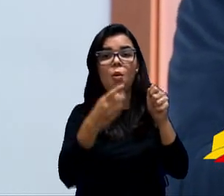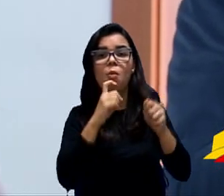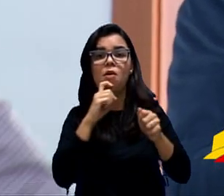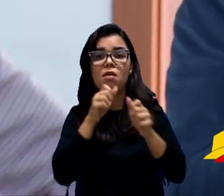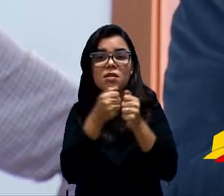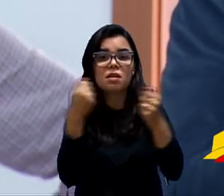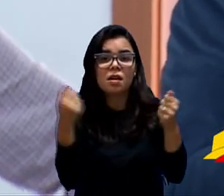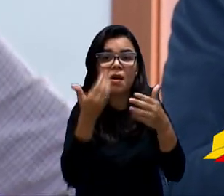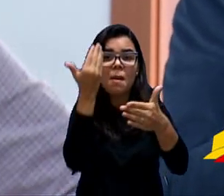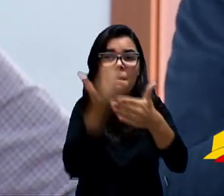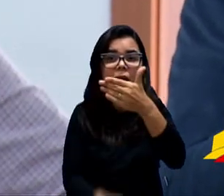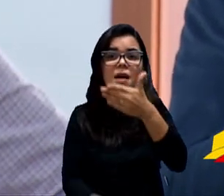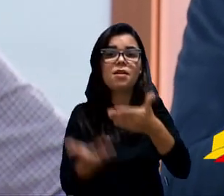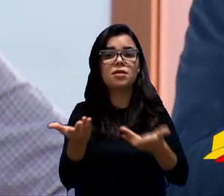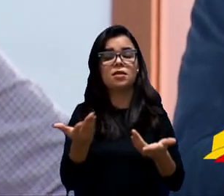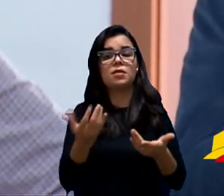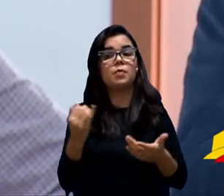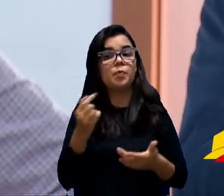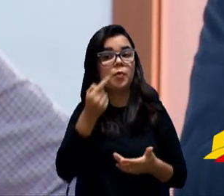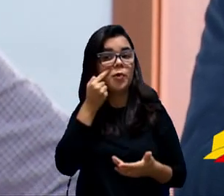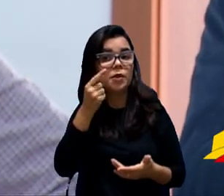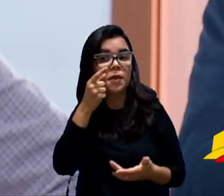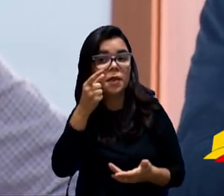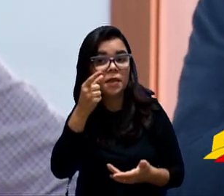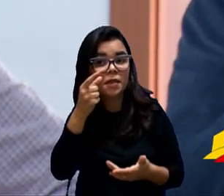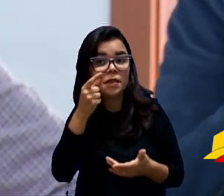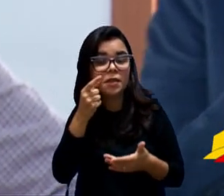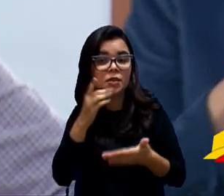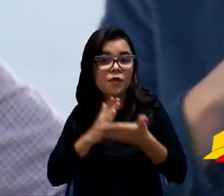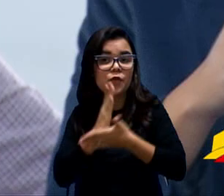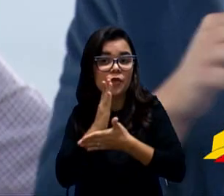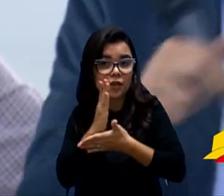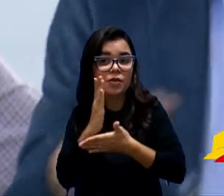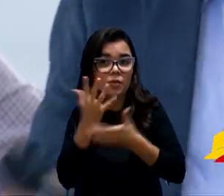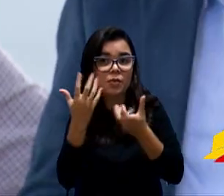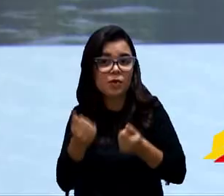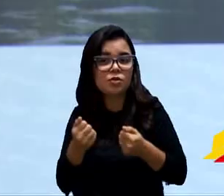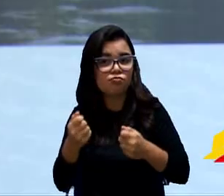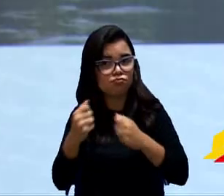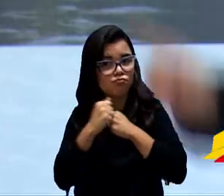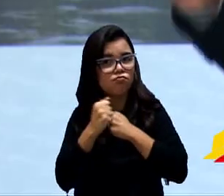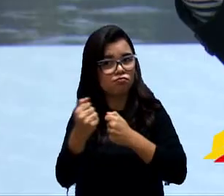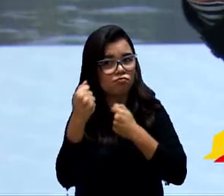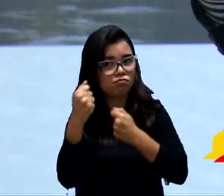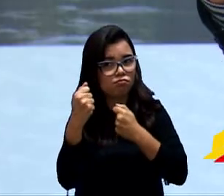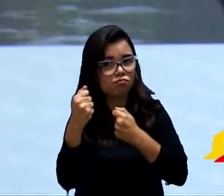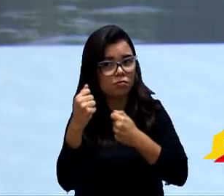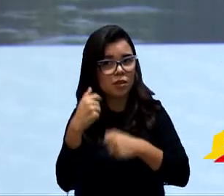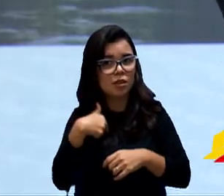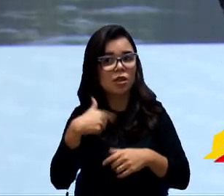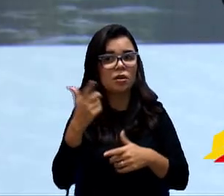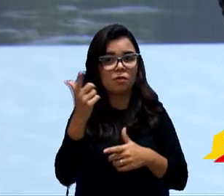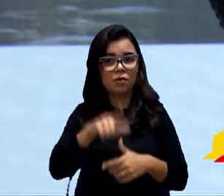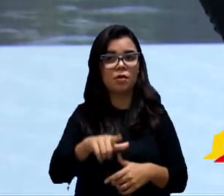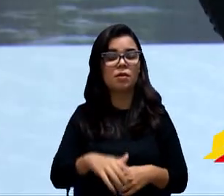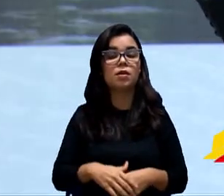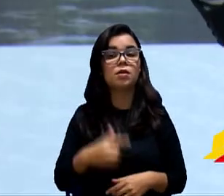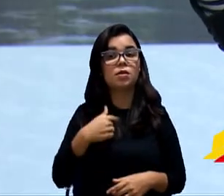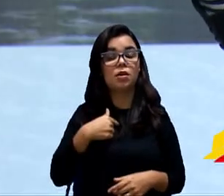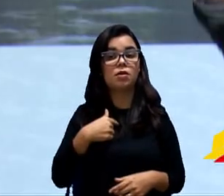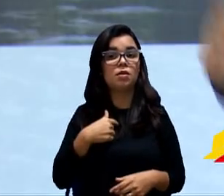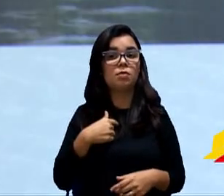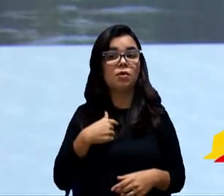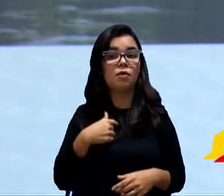focar nesse projeto e pode contar com essa Câmara que estamos juntos nessa batalha. Obrigado, vereador. Senhor presidente, não esqueça, nós vamos votar o